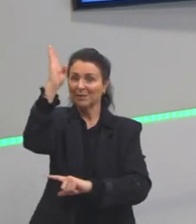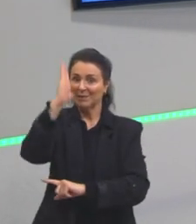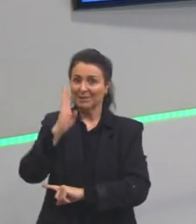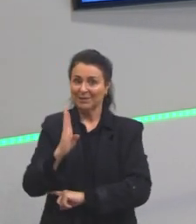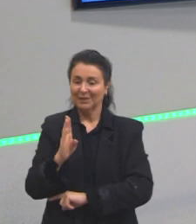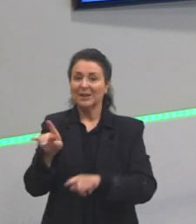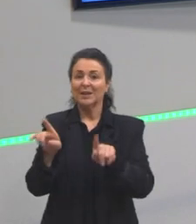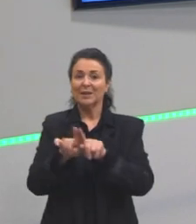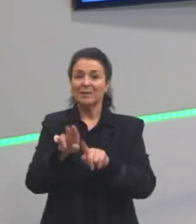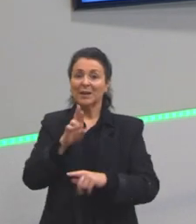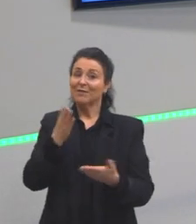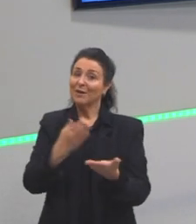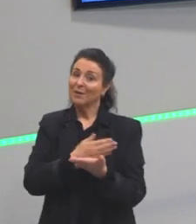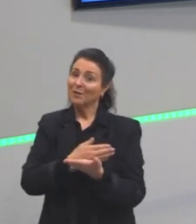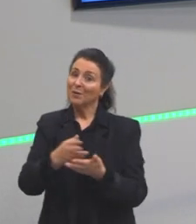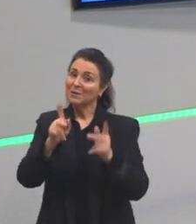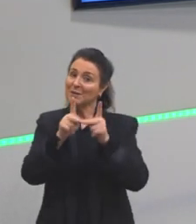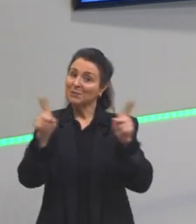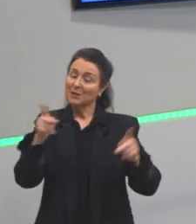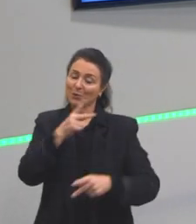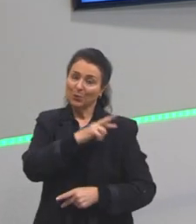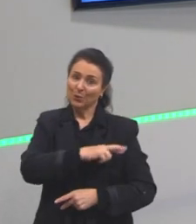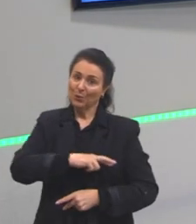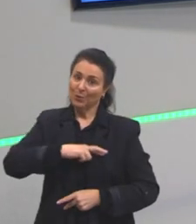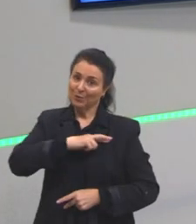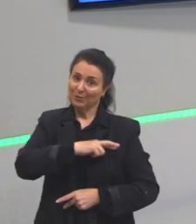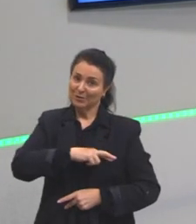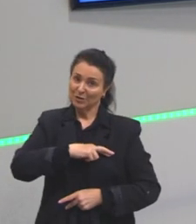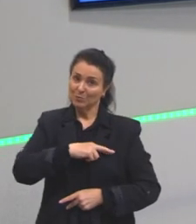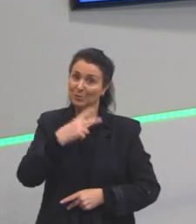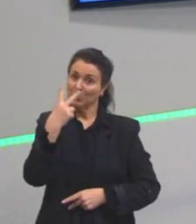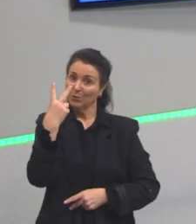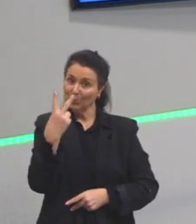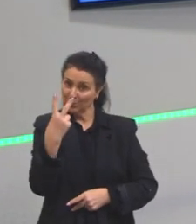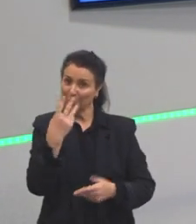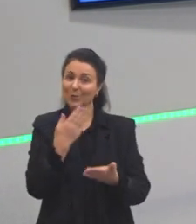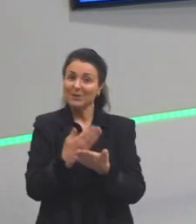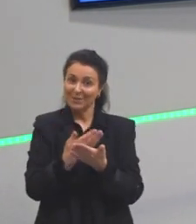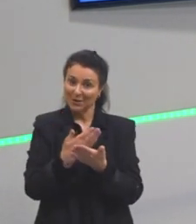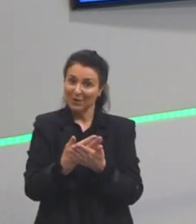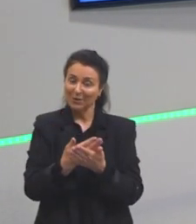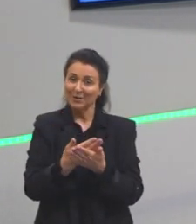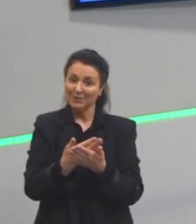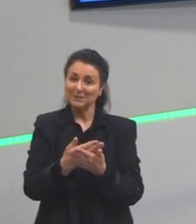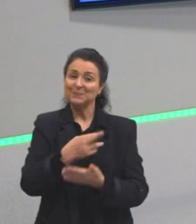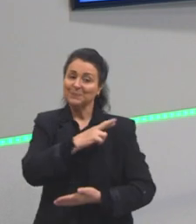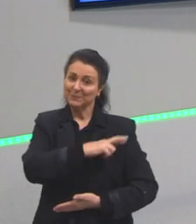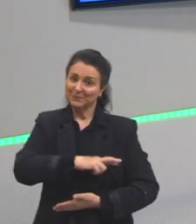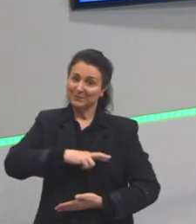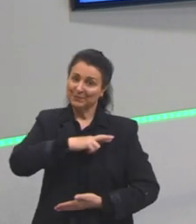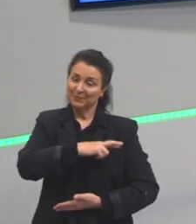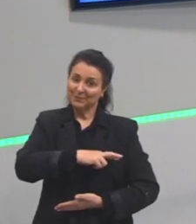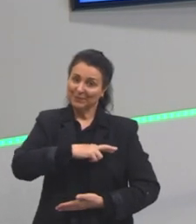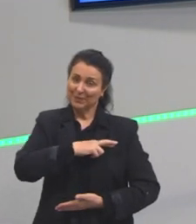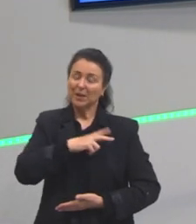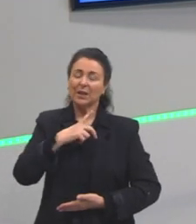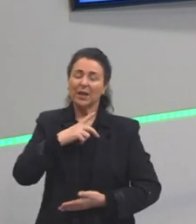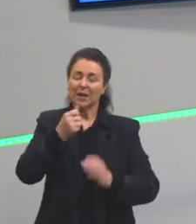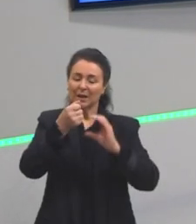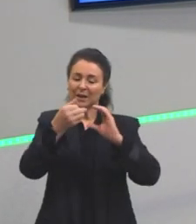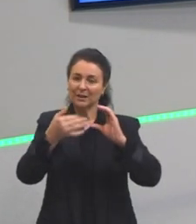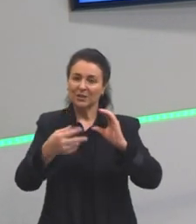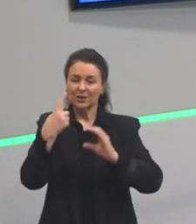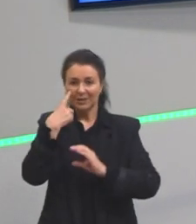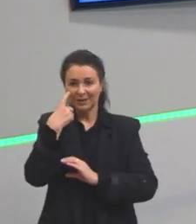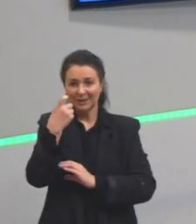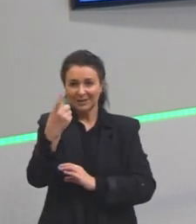para o romantismo, que eu dividi em duas partes, porque só em uma a gente não vai conseguir estudar. Temos muitas características interessantes para ver.